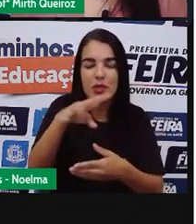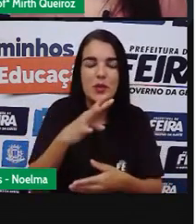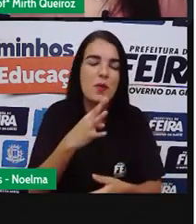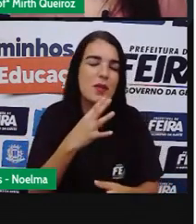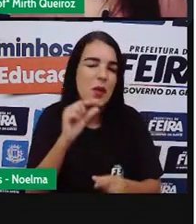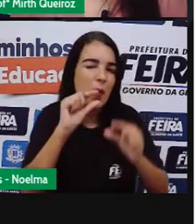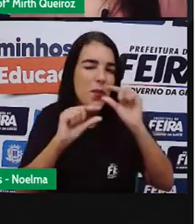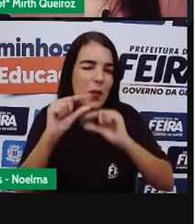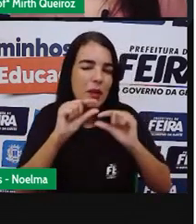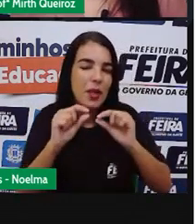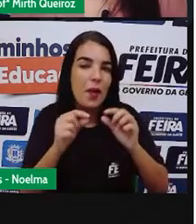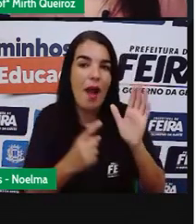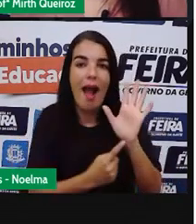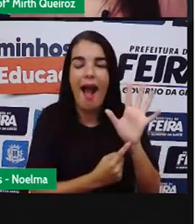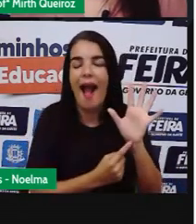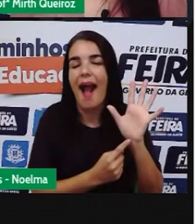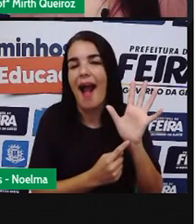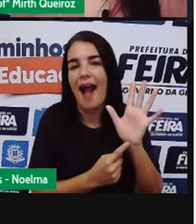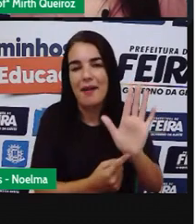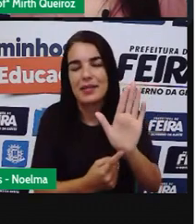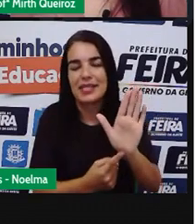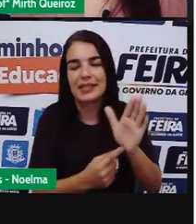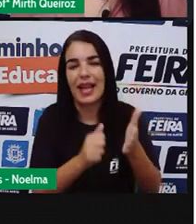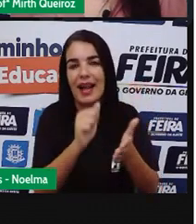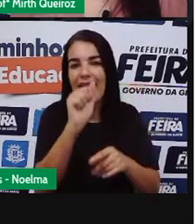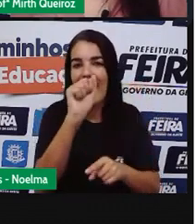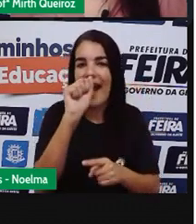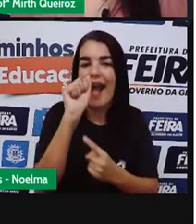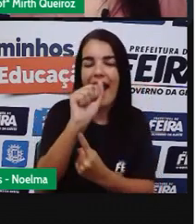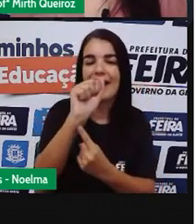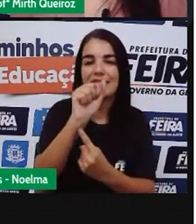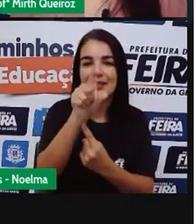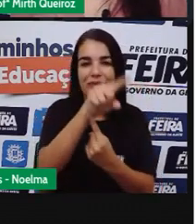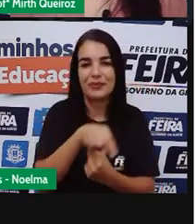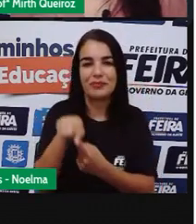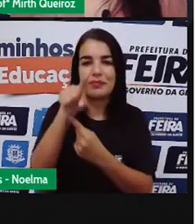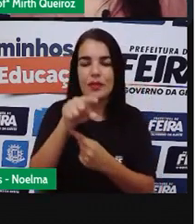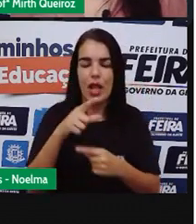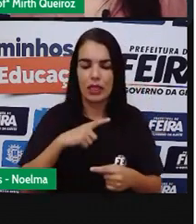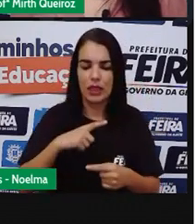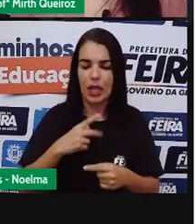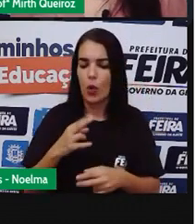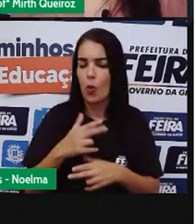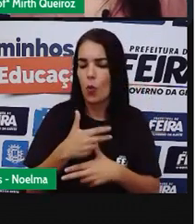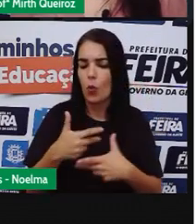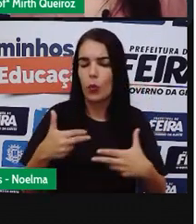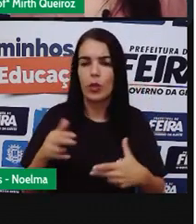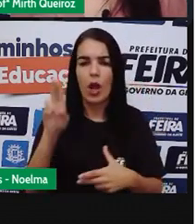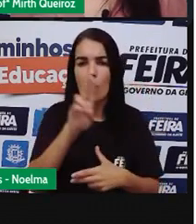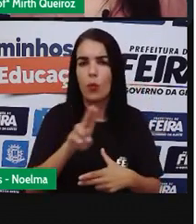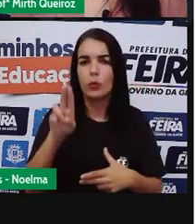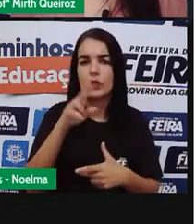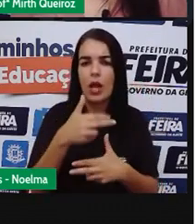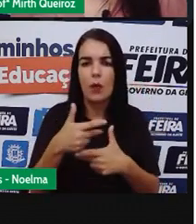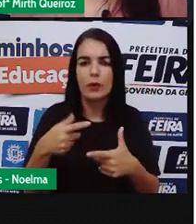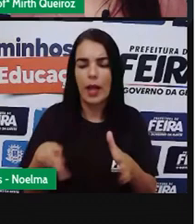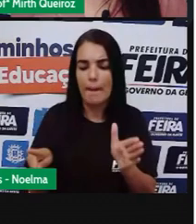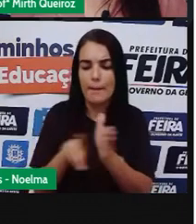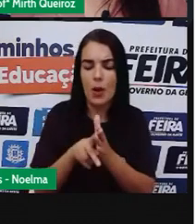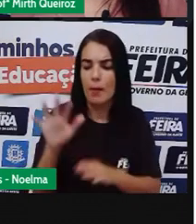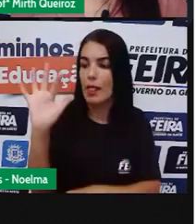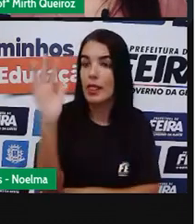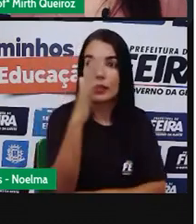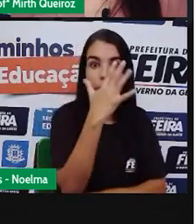Sobre a arte De Chico Maleiro Onde ele utiliza Coisas da própria Natureza Para fazer As suas